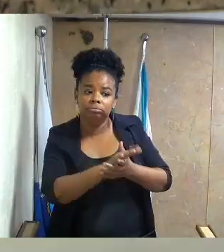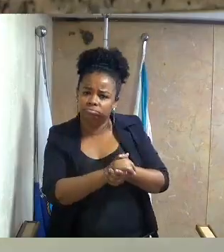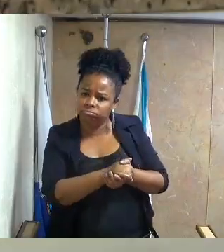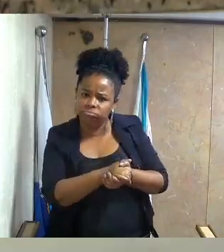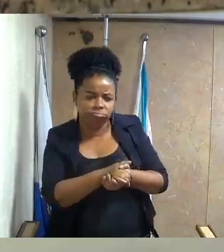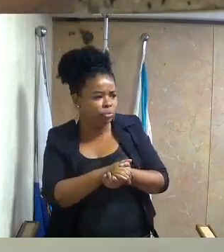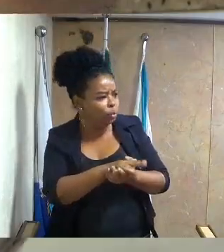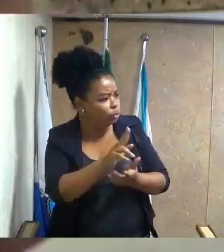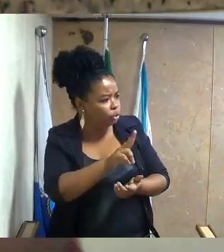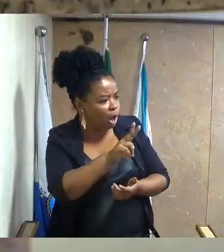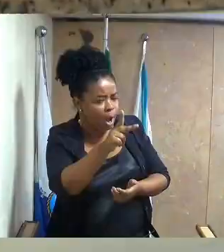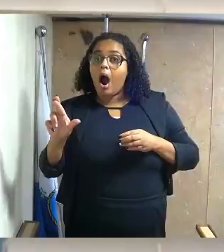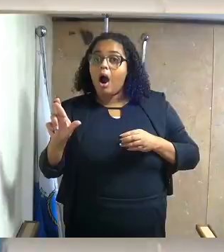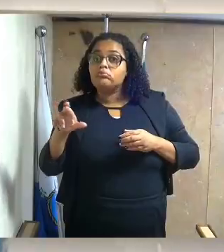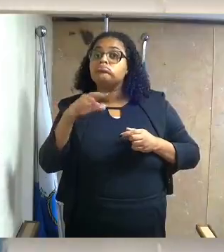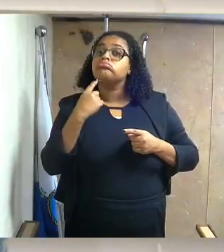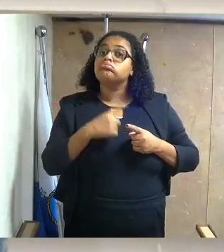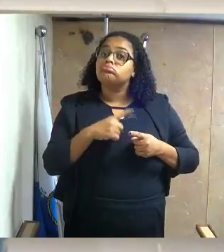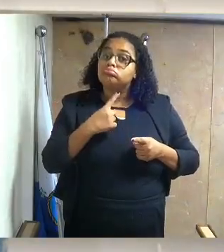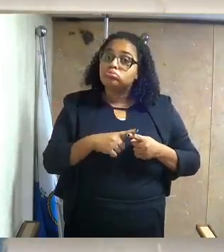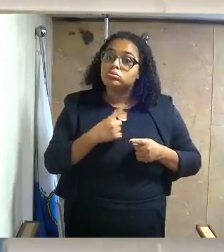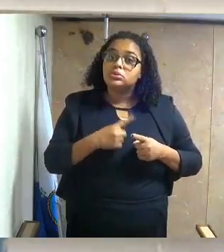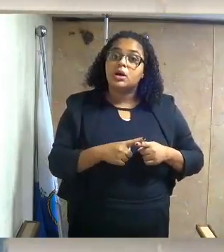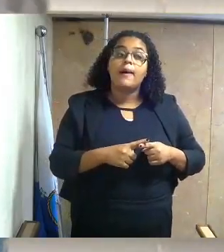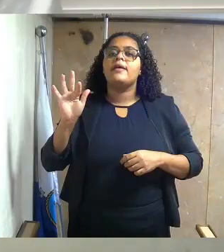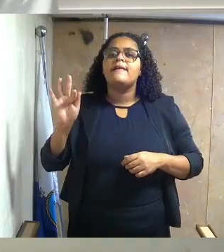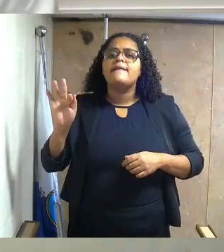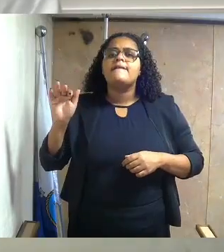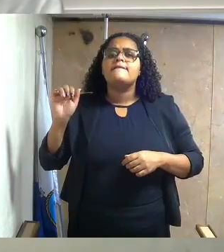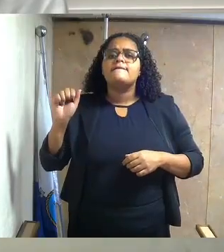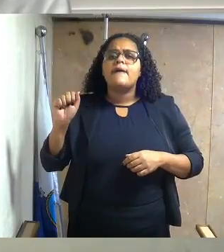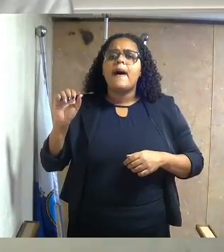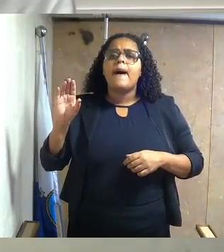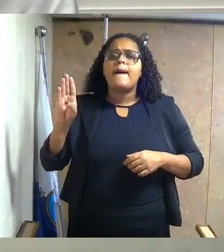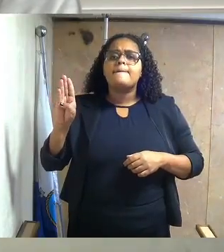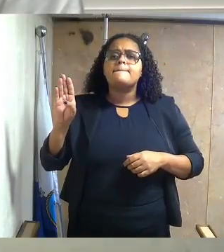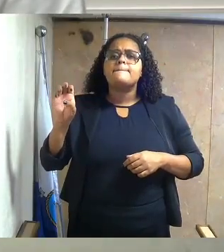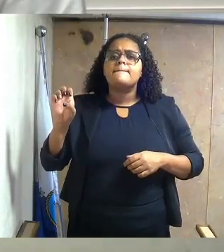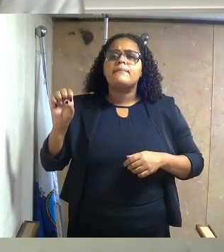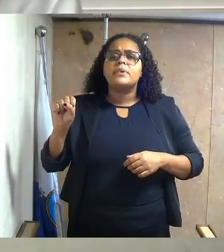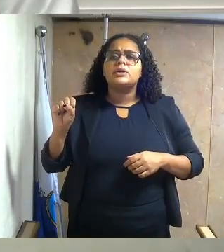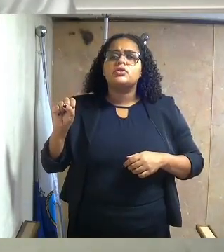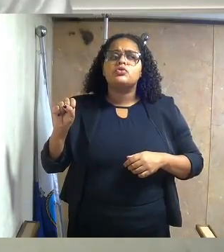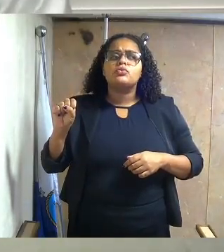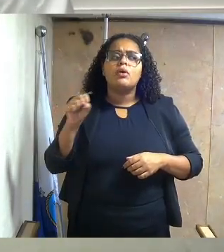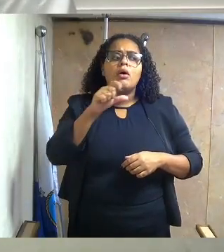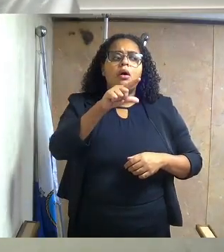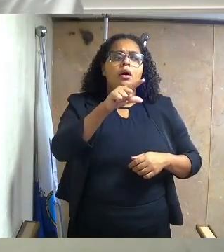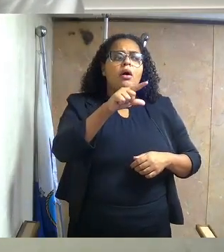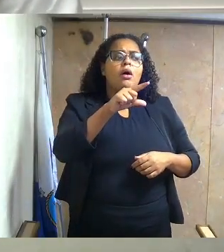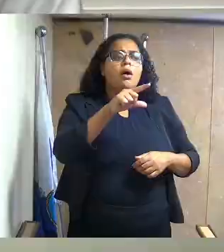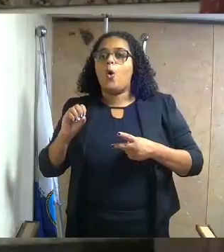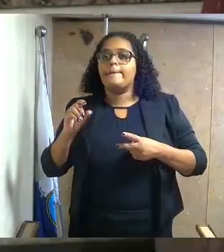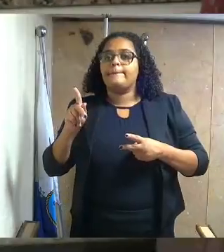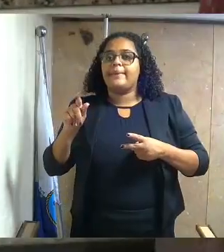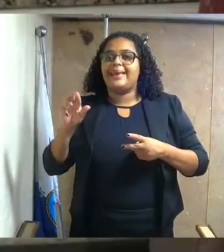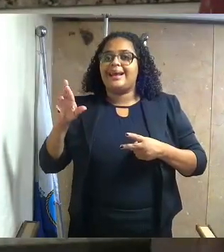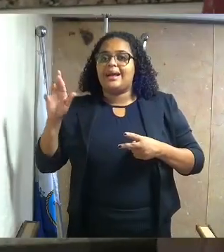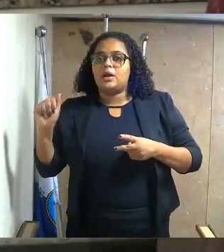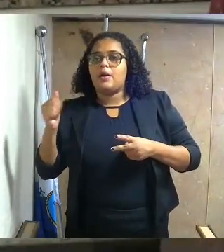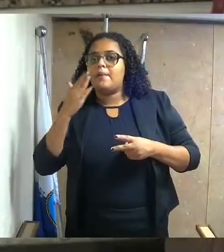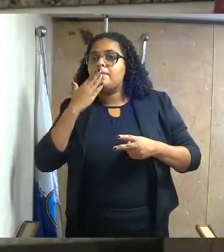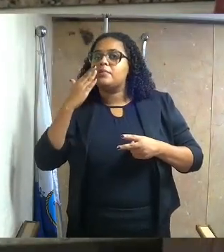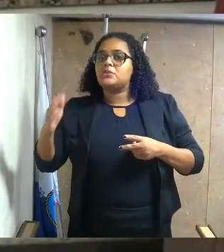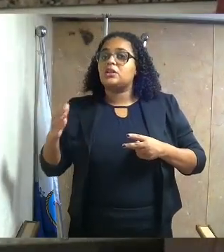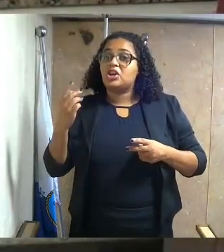Táxi e Chiquinho Grandão fizeram suas manifestações. Ônibus quebrados, sem ar-condicionado, elevadores que não funcionam,